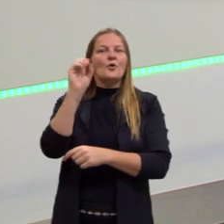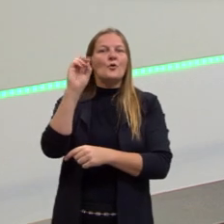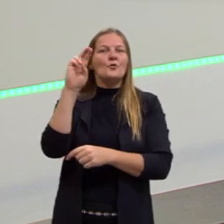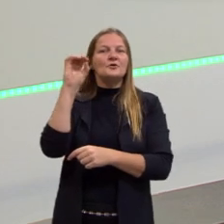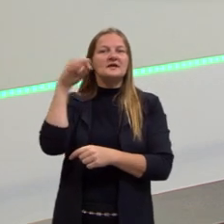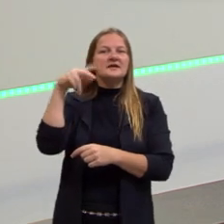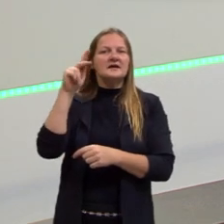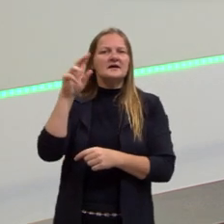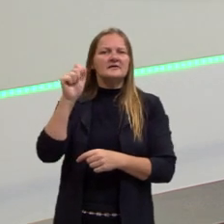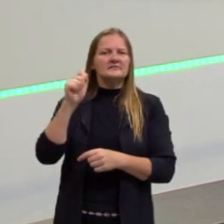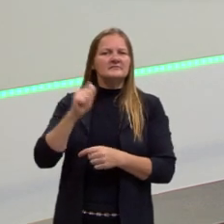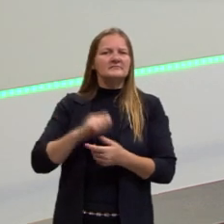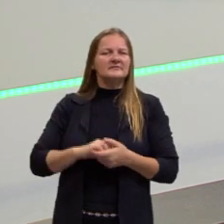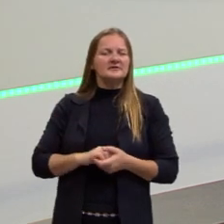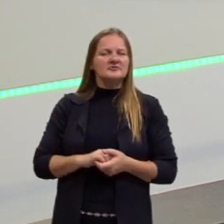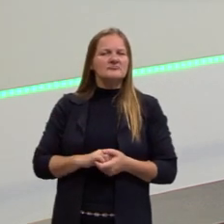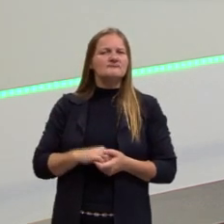isso.